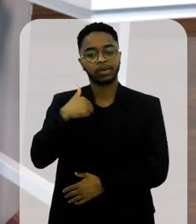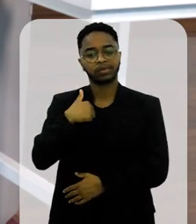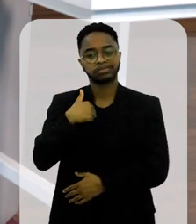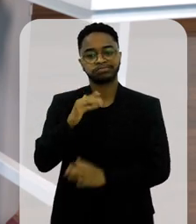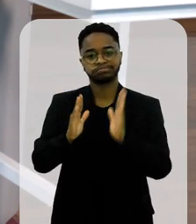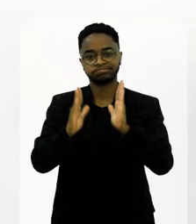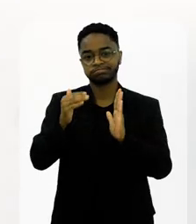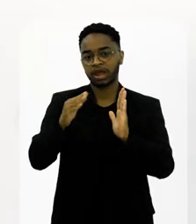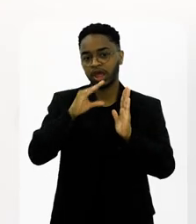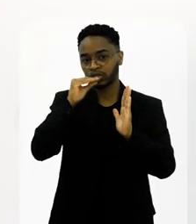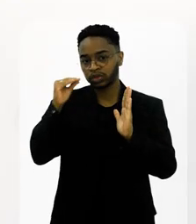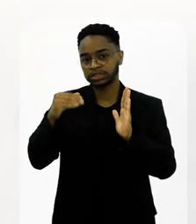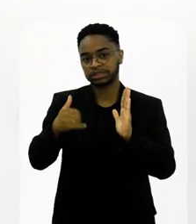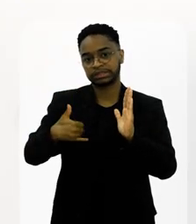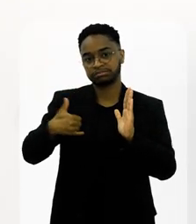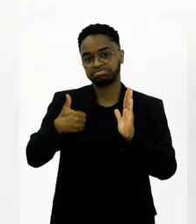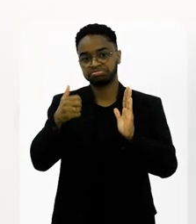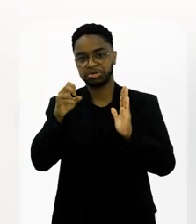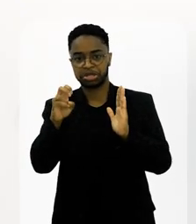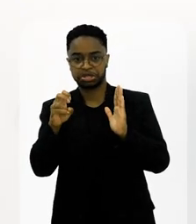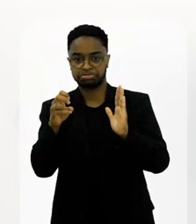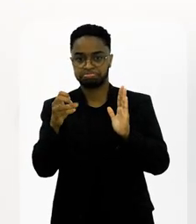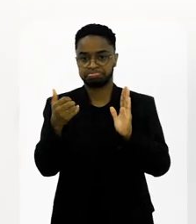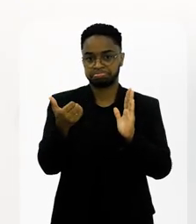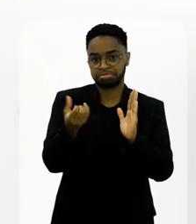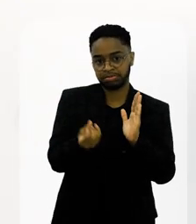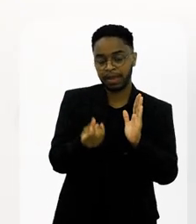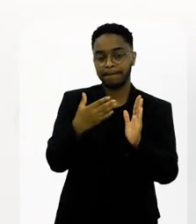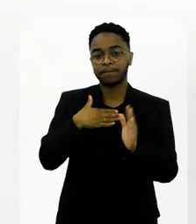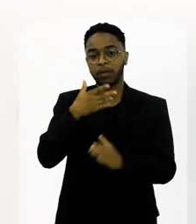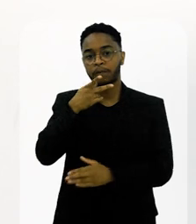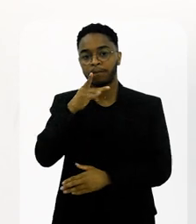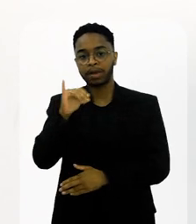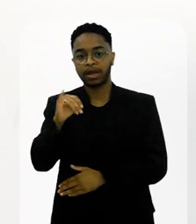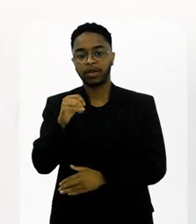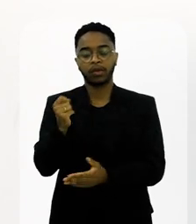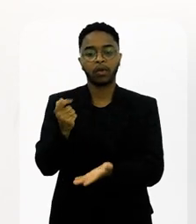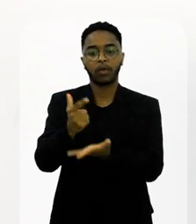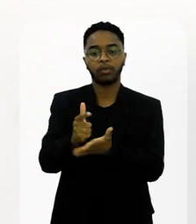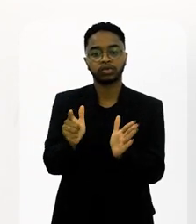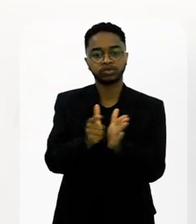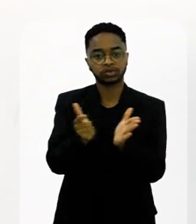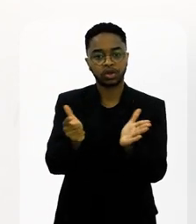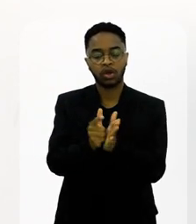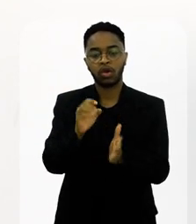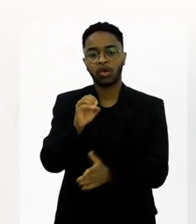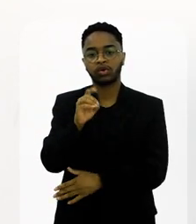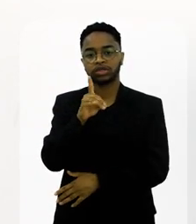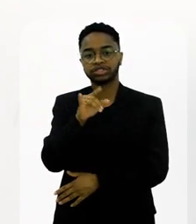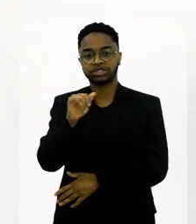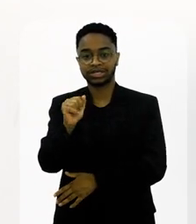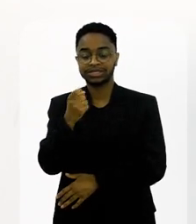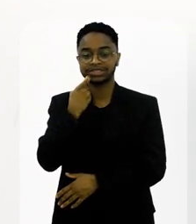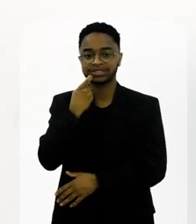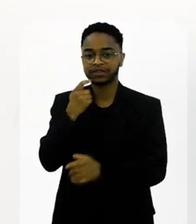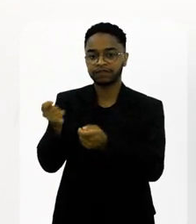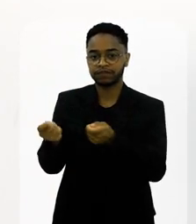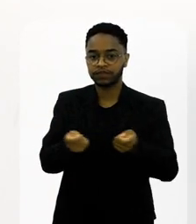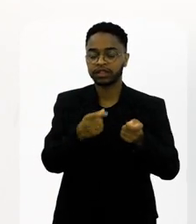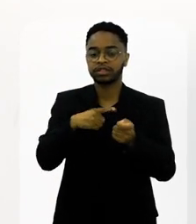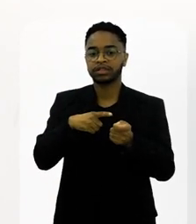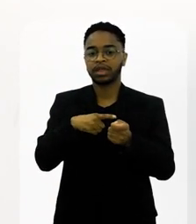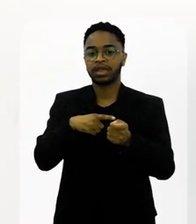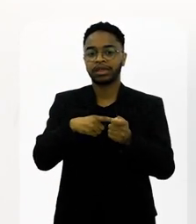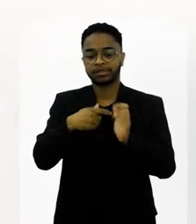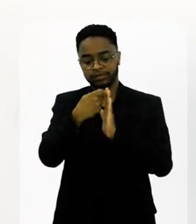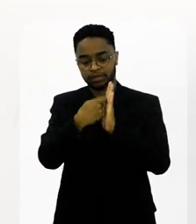tenho uma memória, eu já adolescente, ali 15, 16 anos, do meu pai comprar o Jornal Dia, e as sextas-feiras no Jornal Dia,